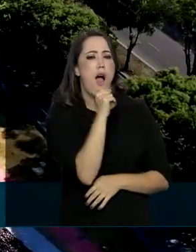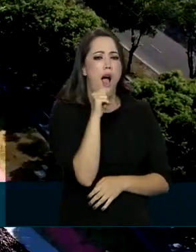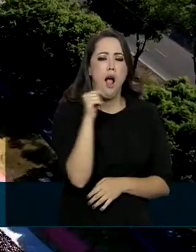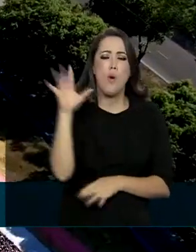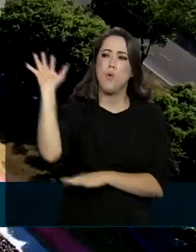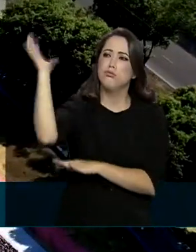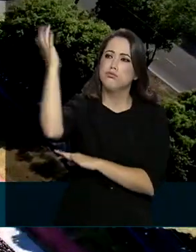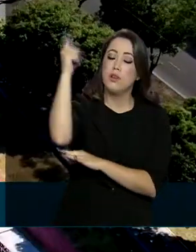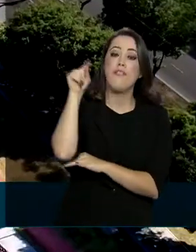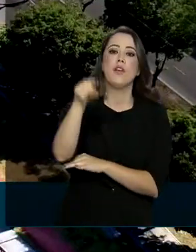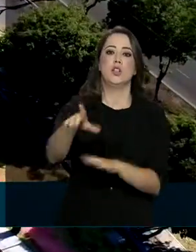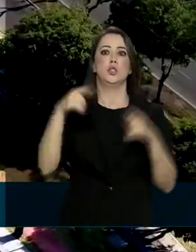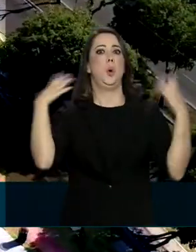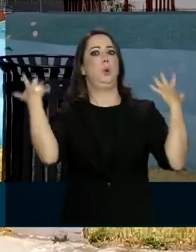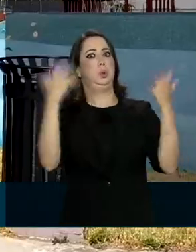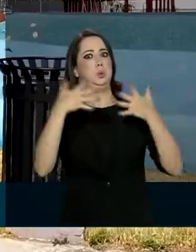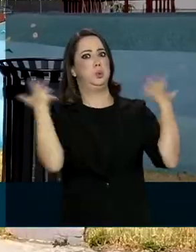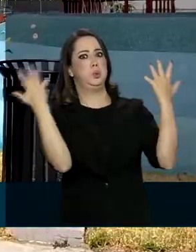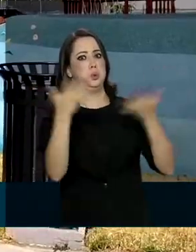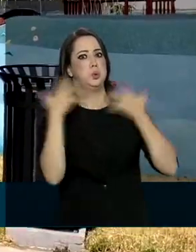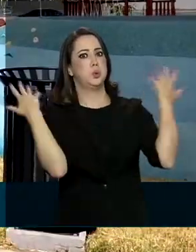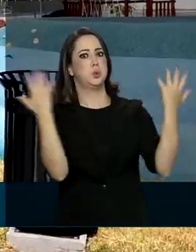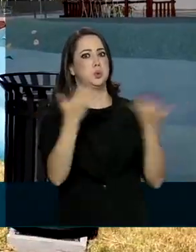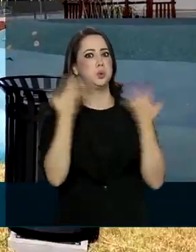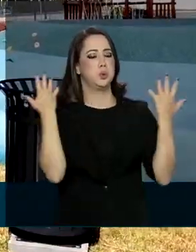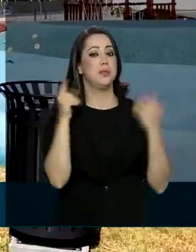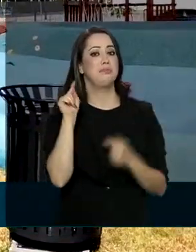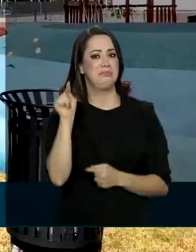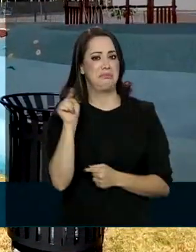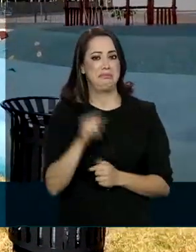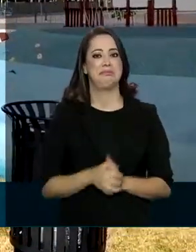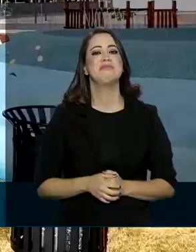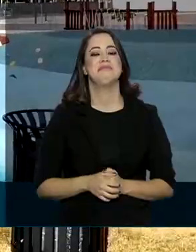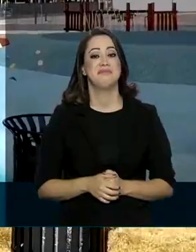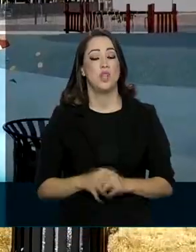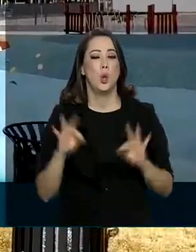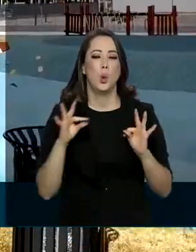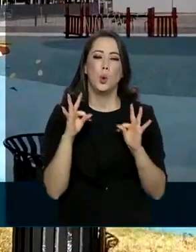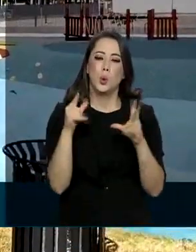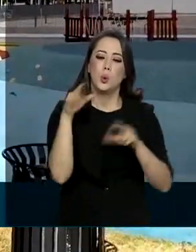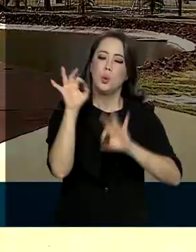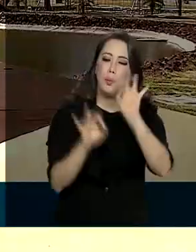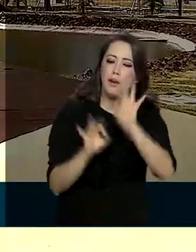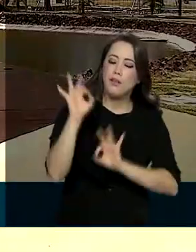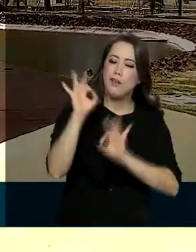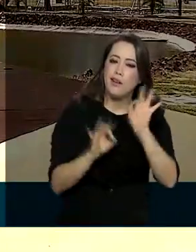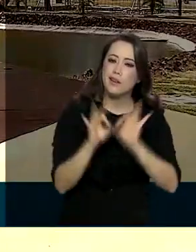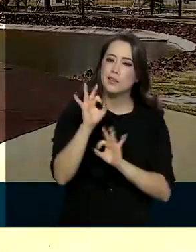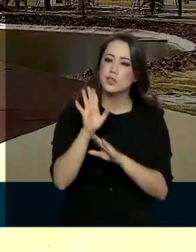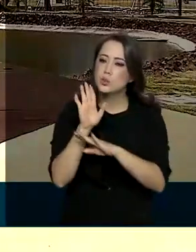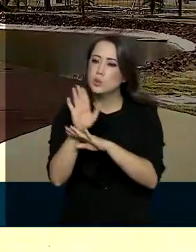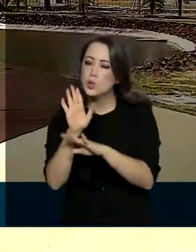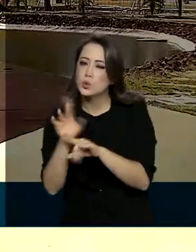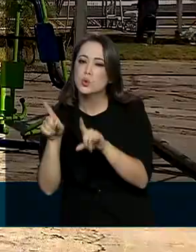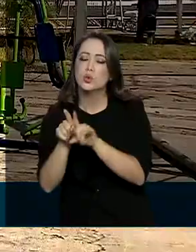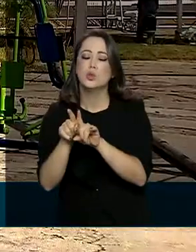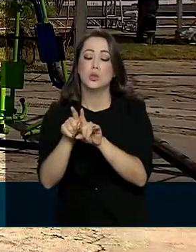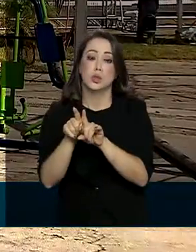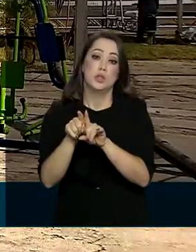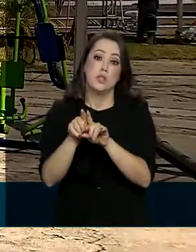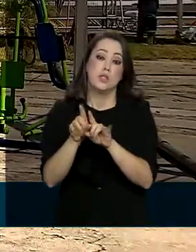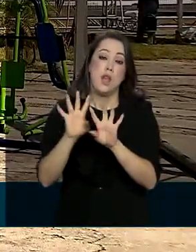aliviam o calor da capital paraense. Tudo foi planejado levando em conta a sustentabilidade e a acessibilidade.